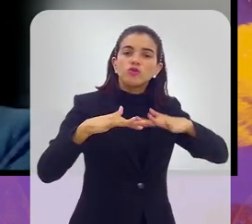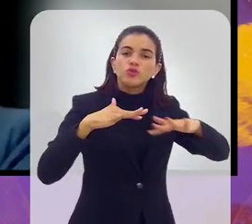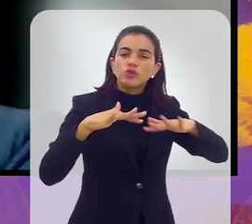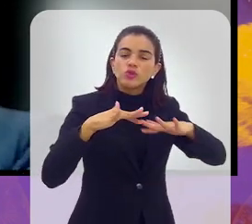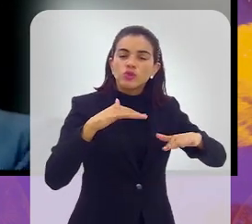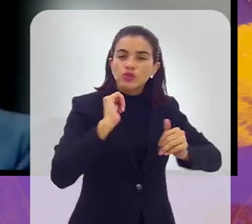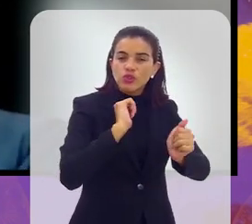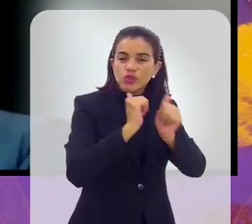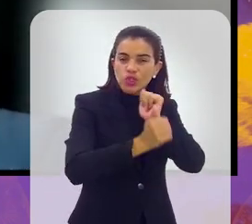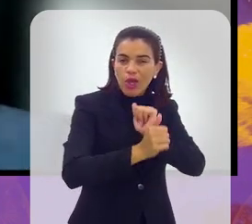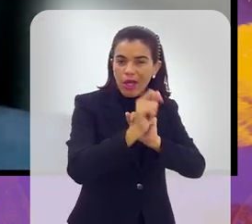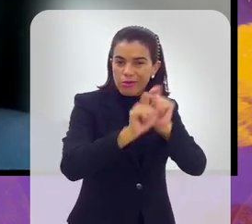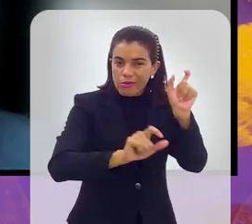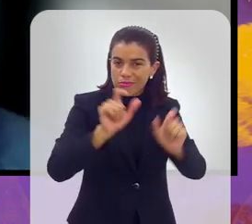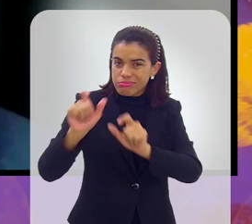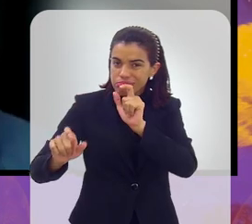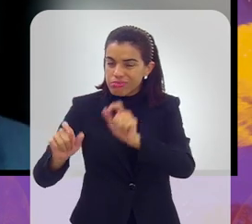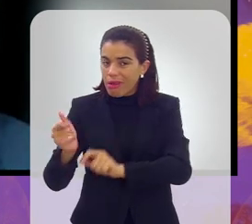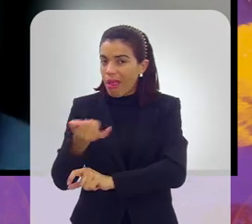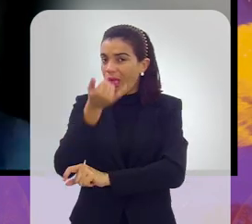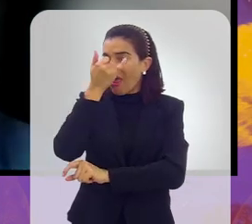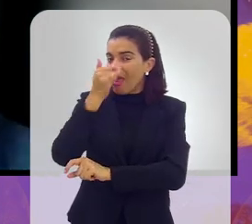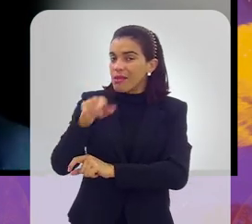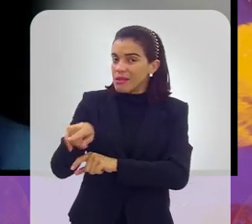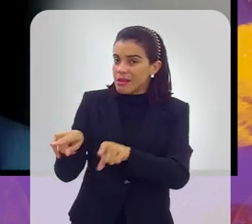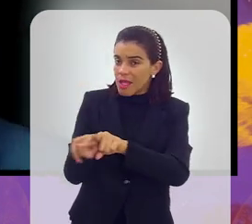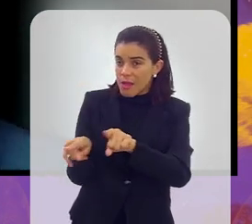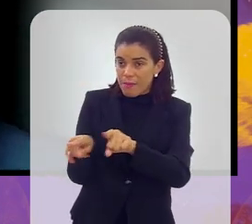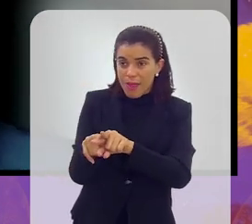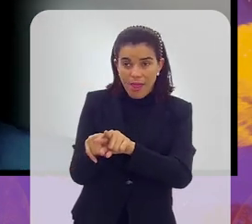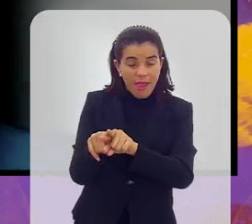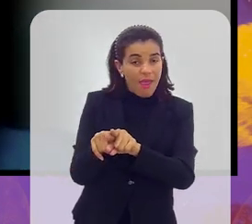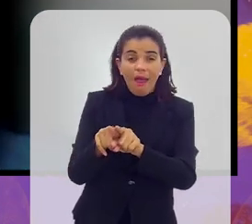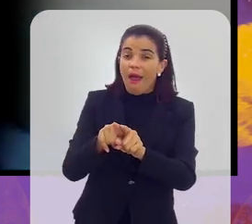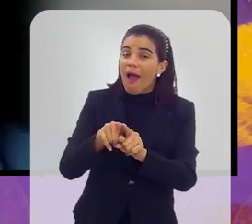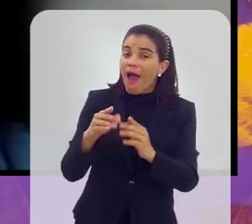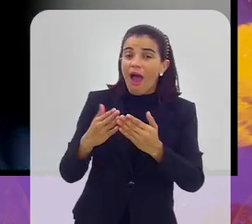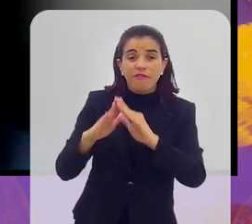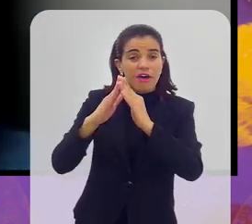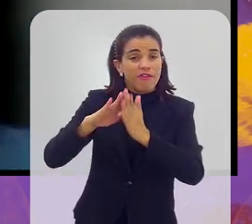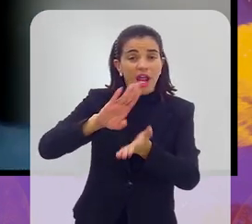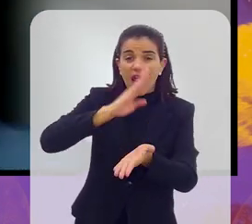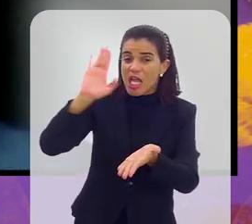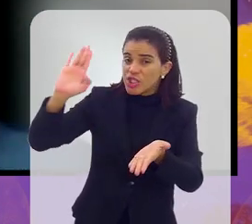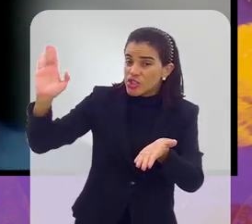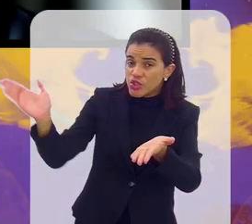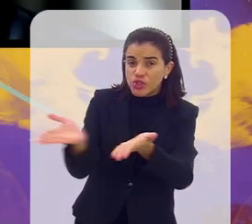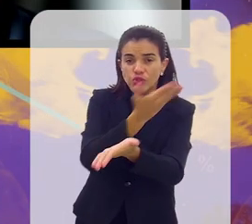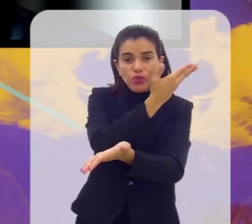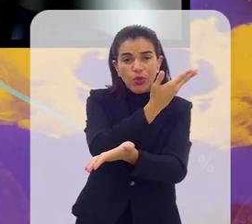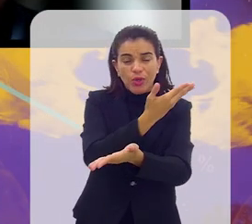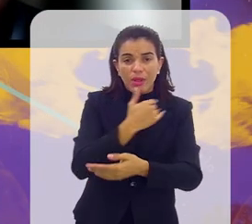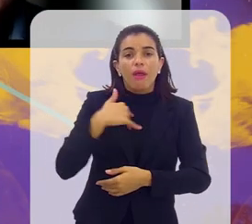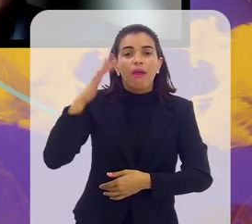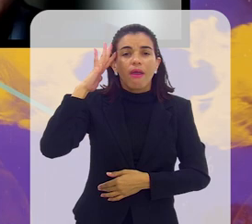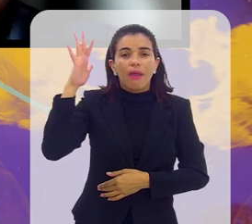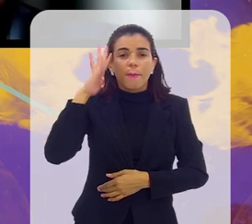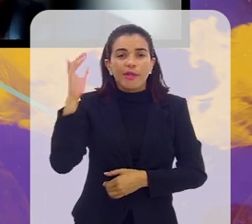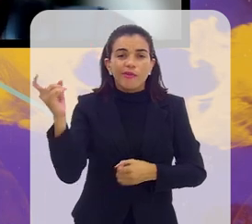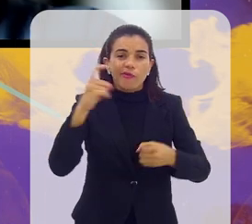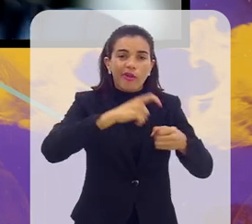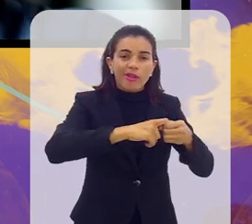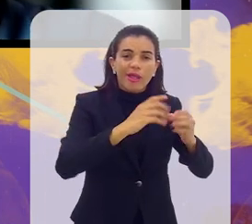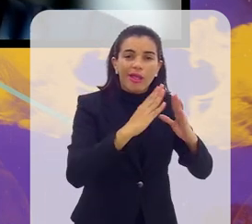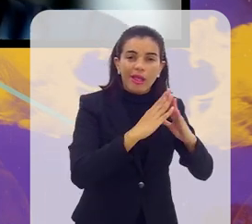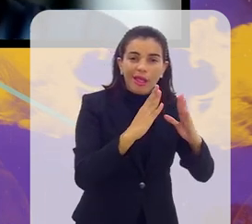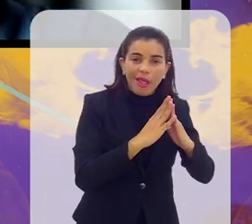jogadores dentro do campo cometerem algum tipo de irregularidade nesse nível, a favela é excluída da competição. Imagina você